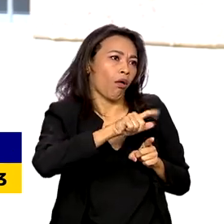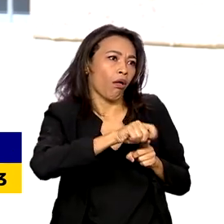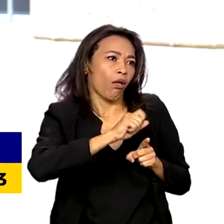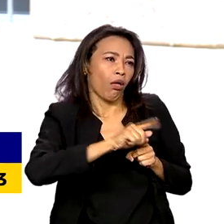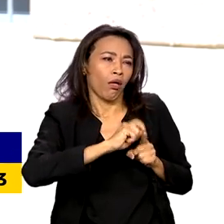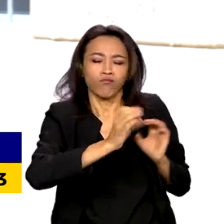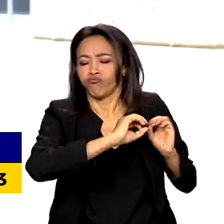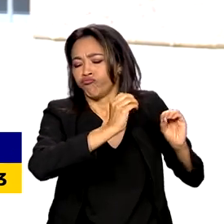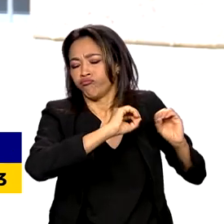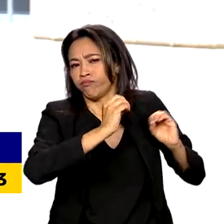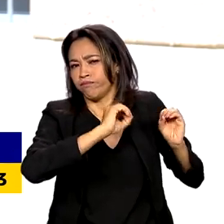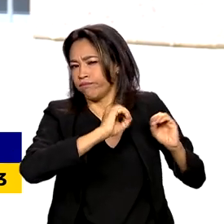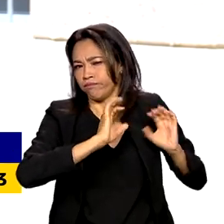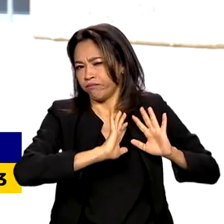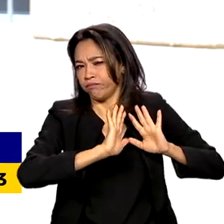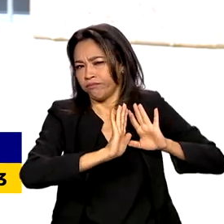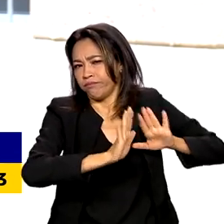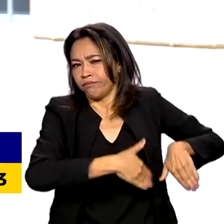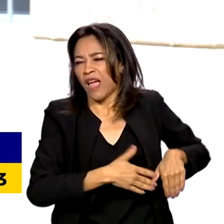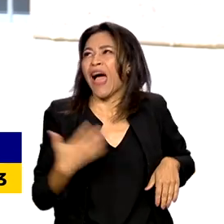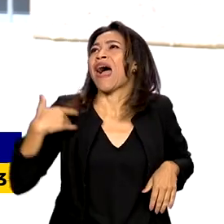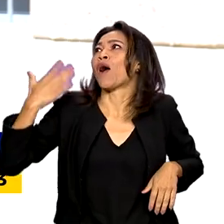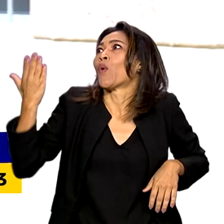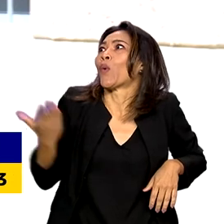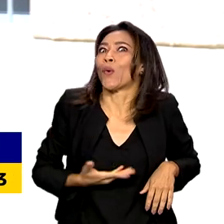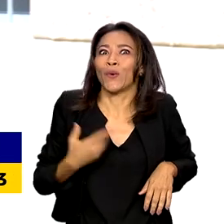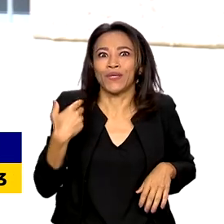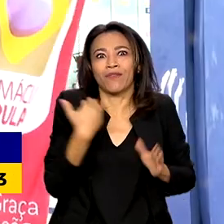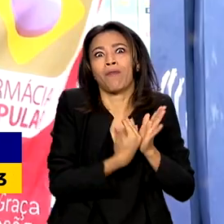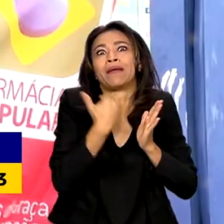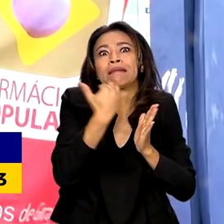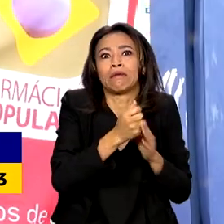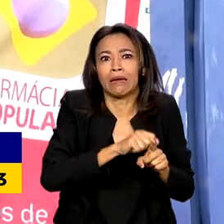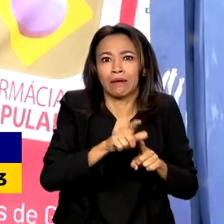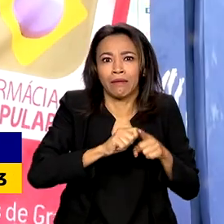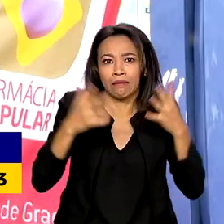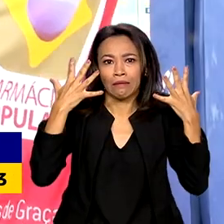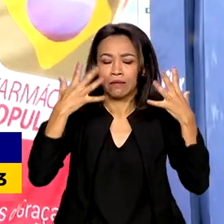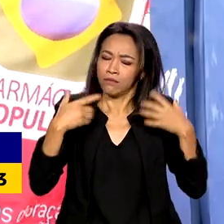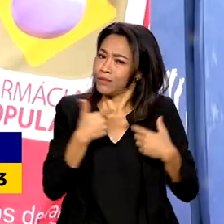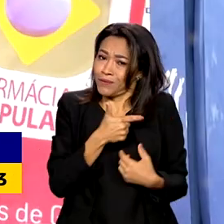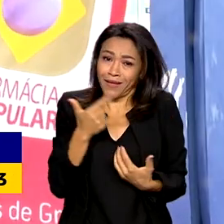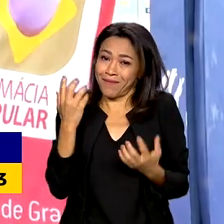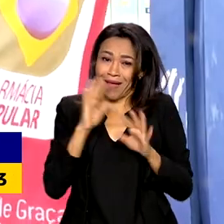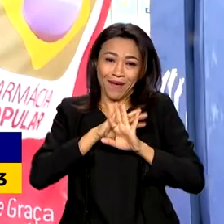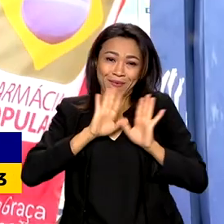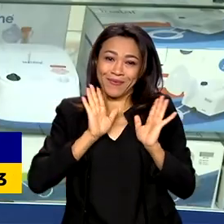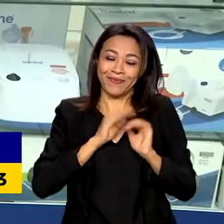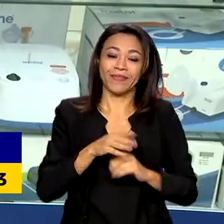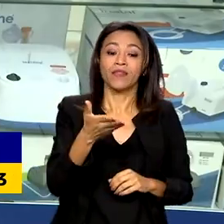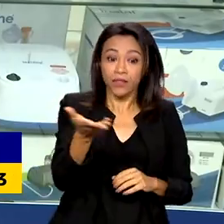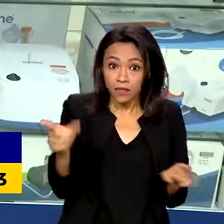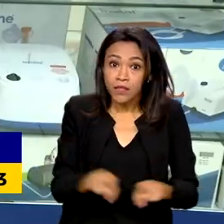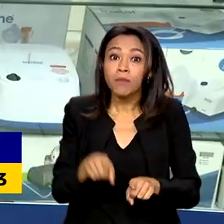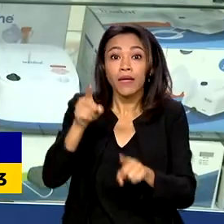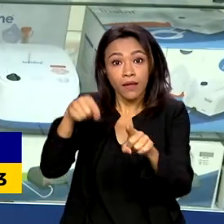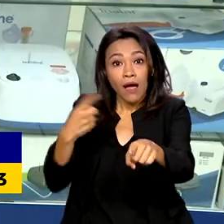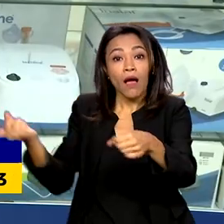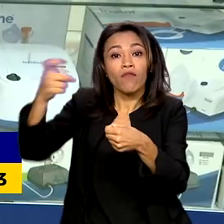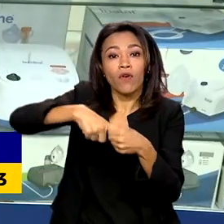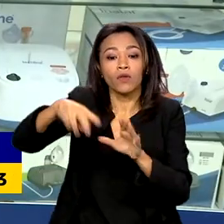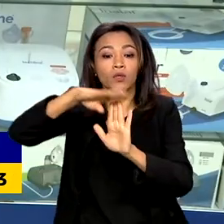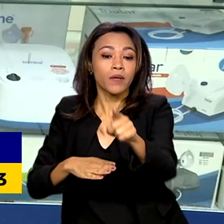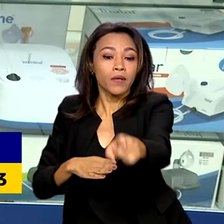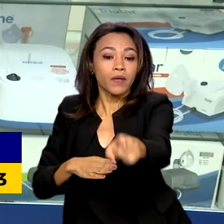ter mais aquele compromisso com dizer, não, hoje vai ter que aumentar tanto. E saúde também foi prioridade. A volta do